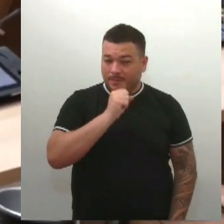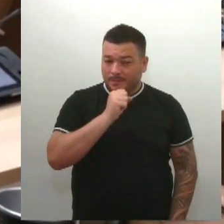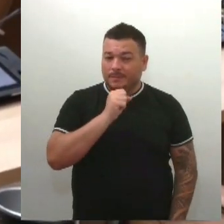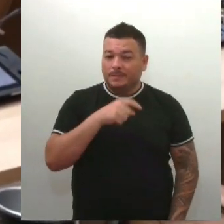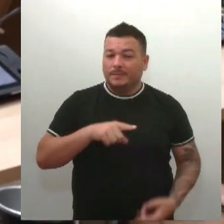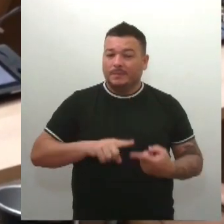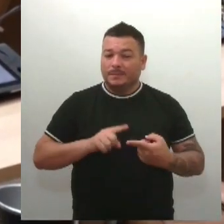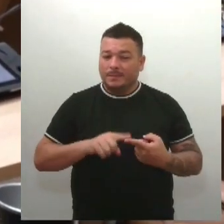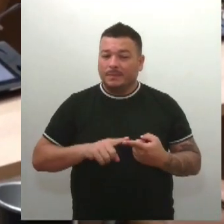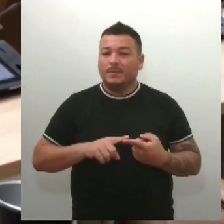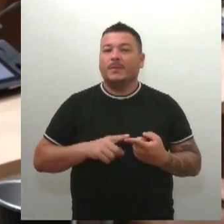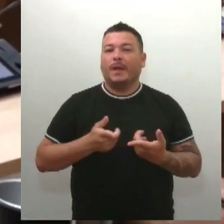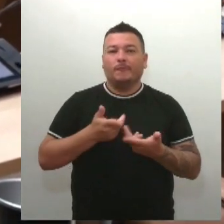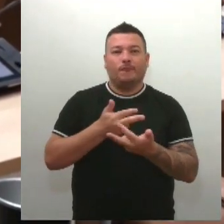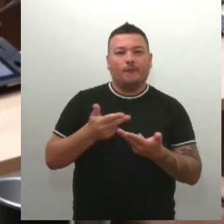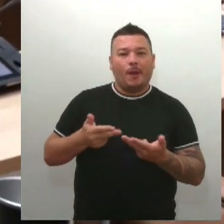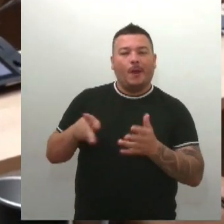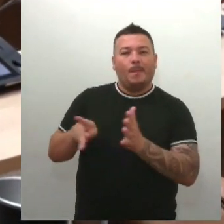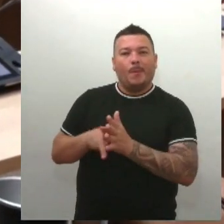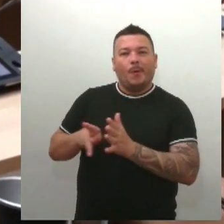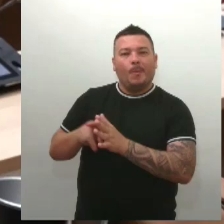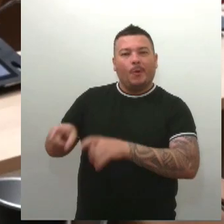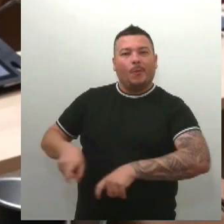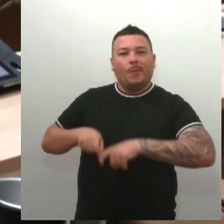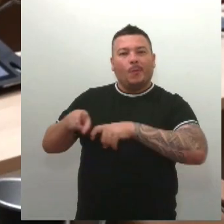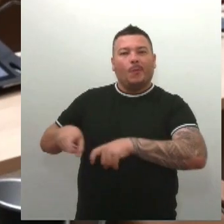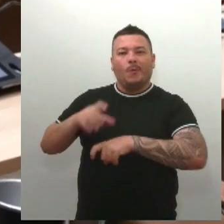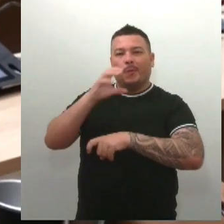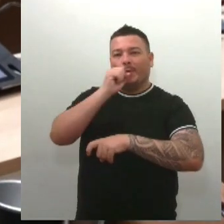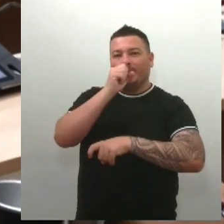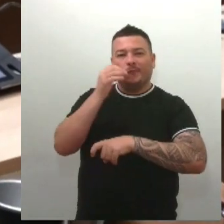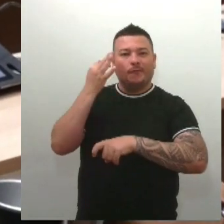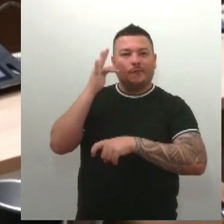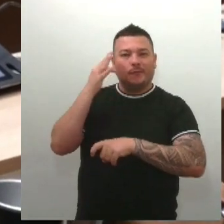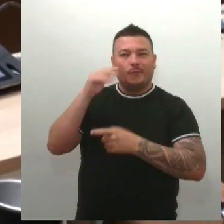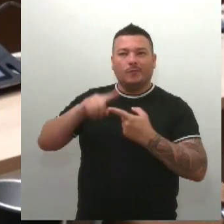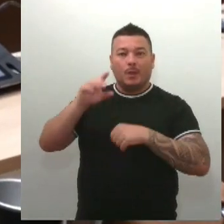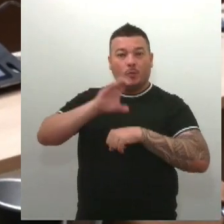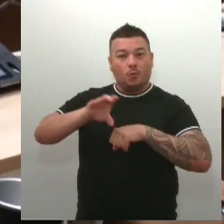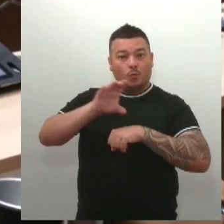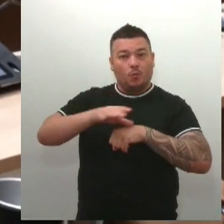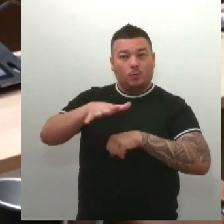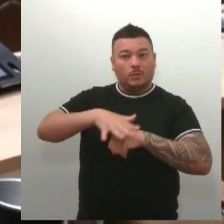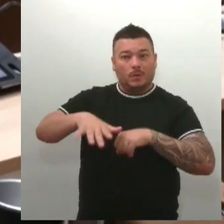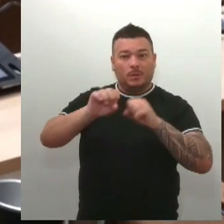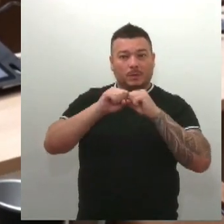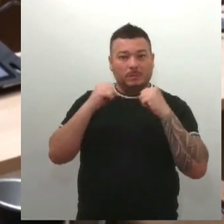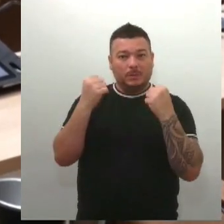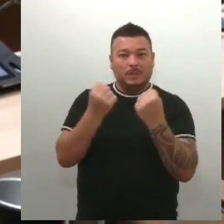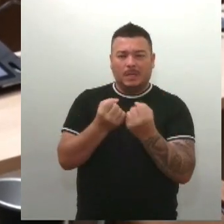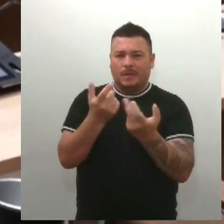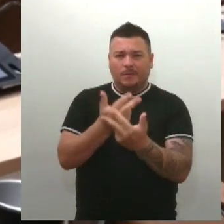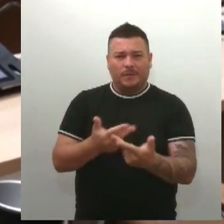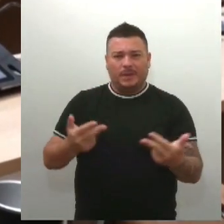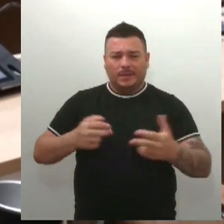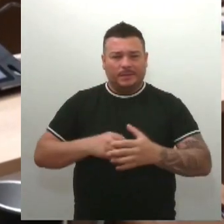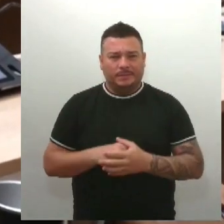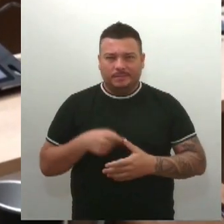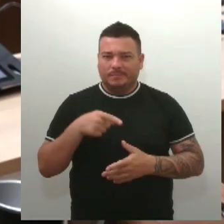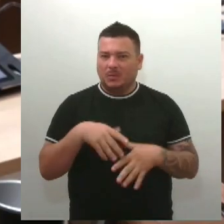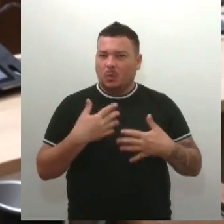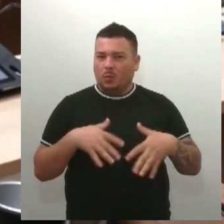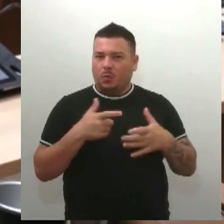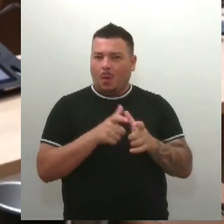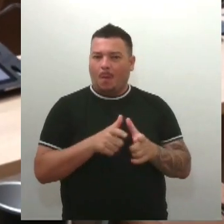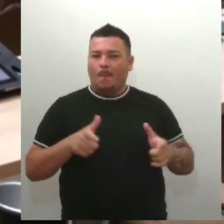ela discute a agricultura de forma geral, ela traz cursos, traz seminários, enfim. Ela é uma coisa muito mais ampla e muito